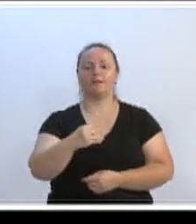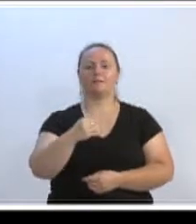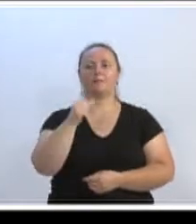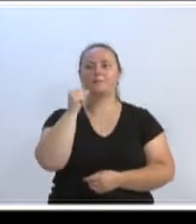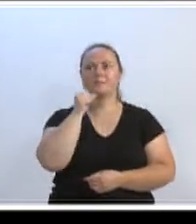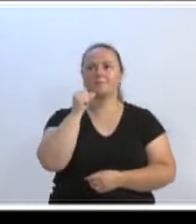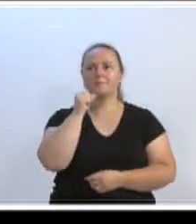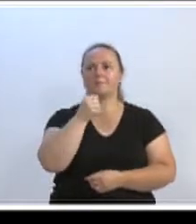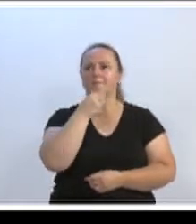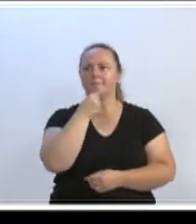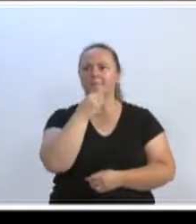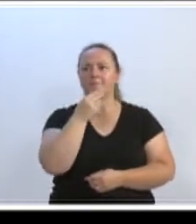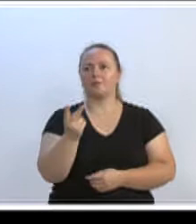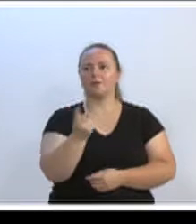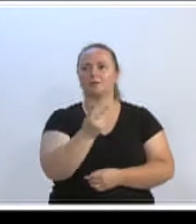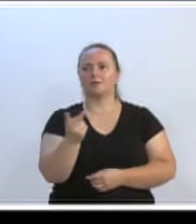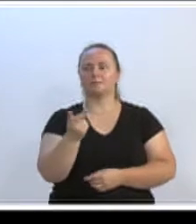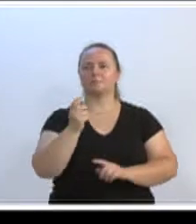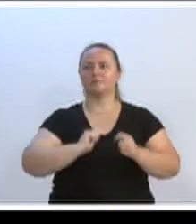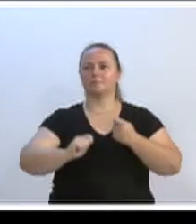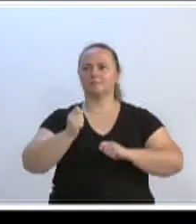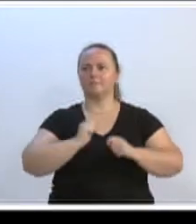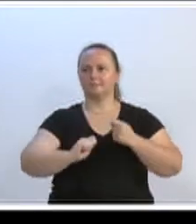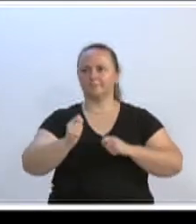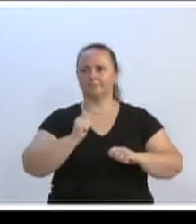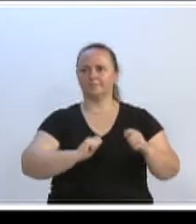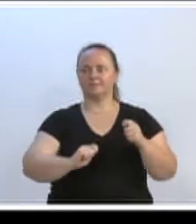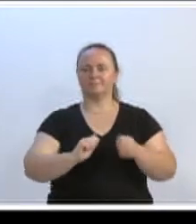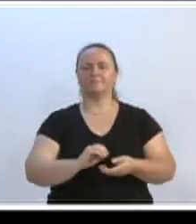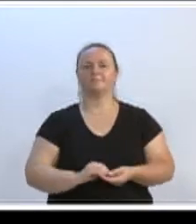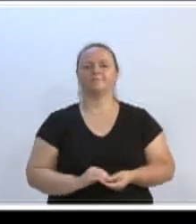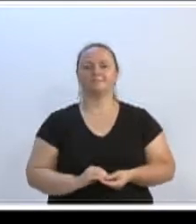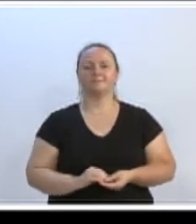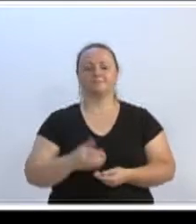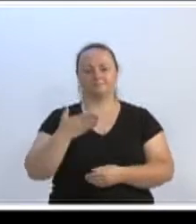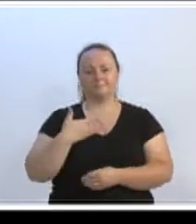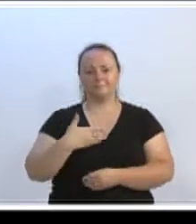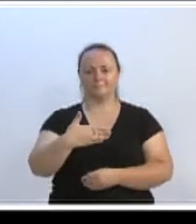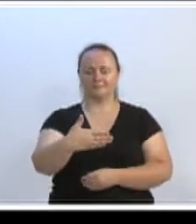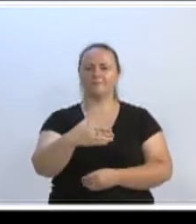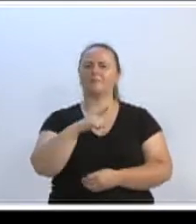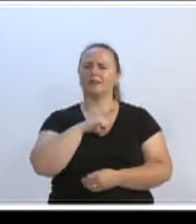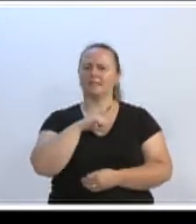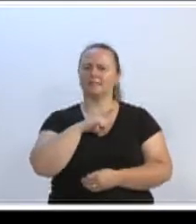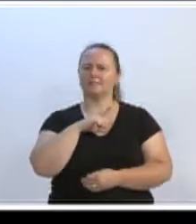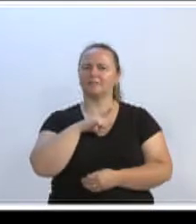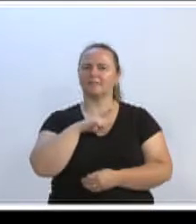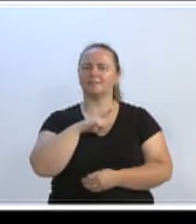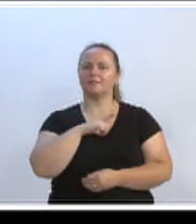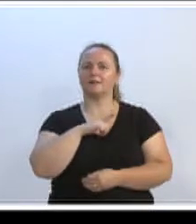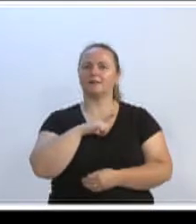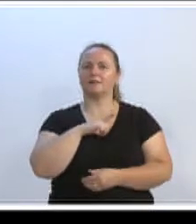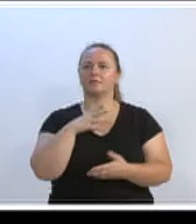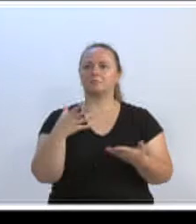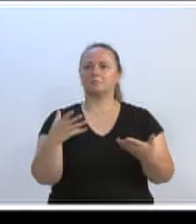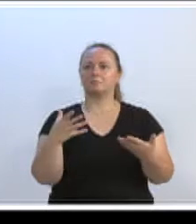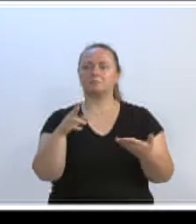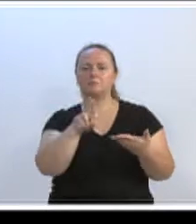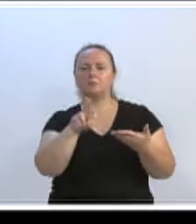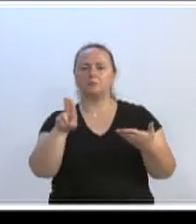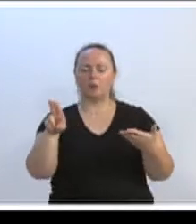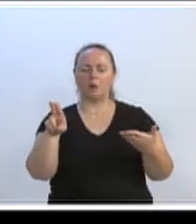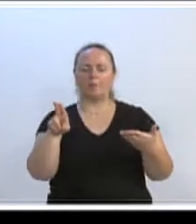Vocês acompanharam pelas redes sociais que, nesse final de semana, uma socialite que atende pelo nome